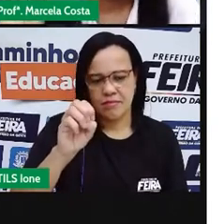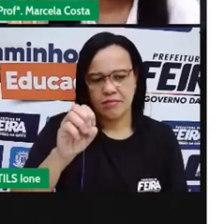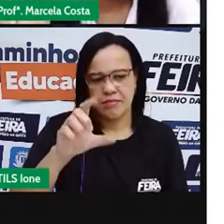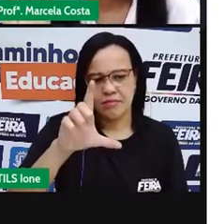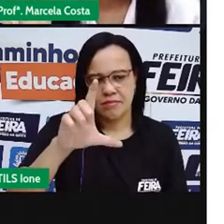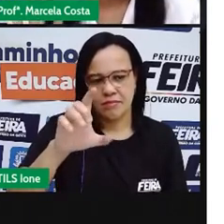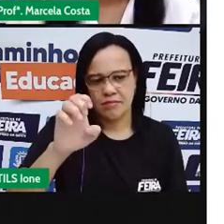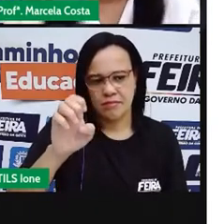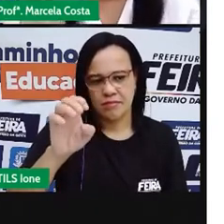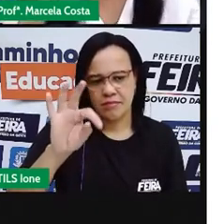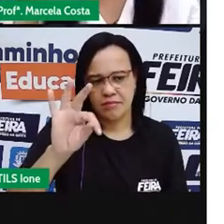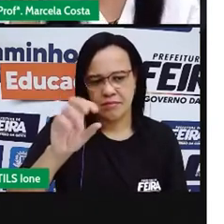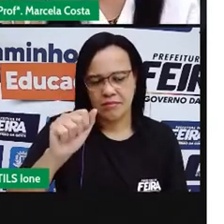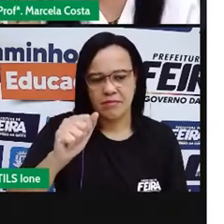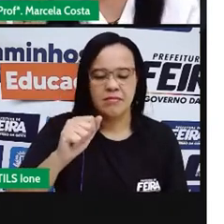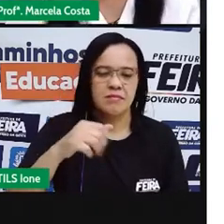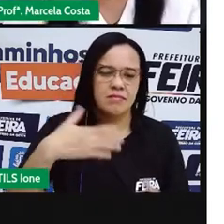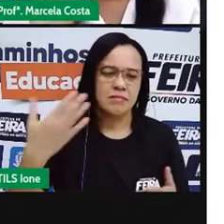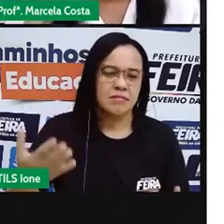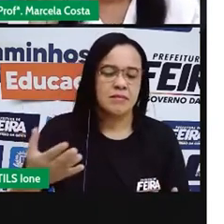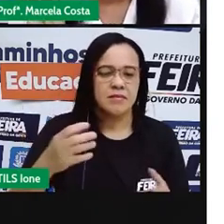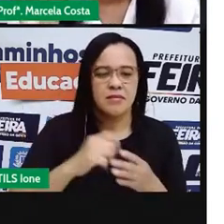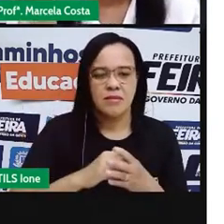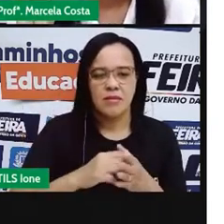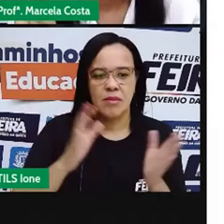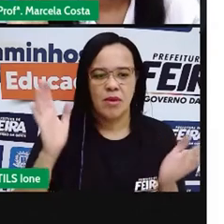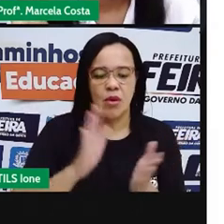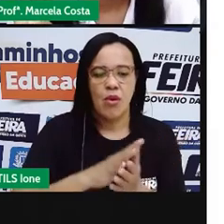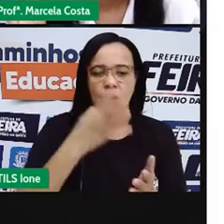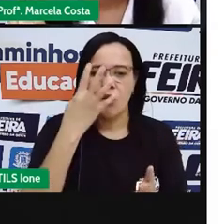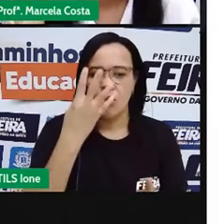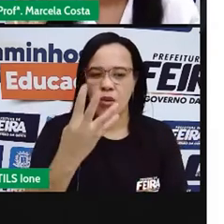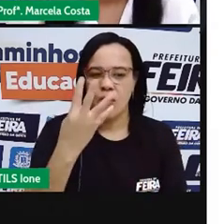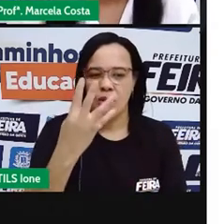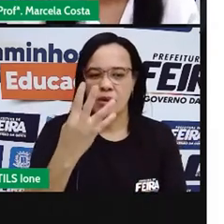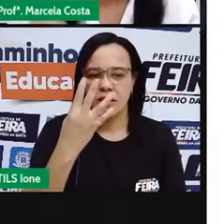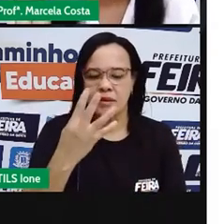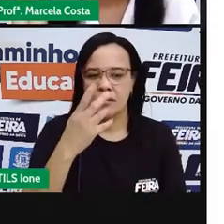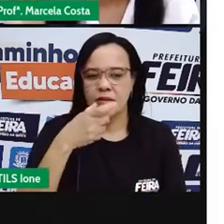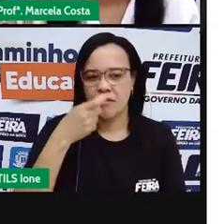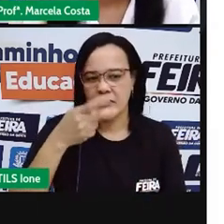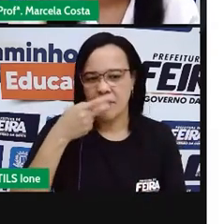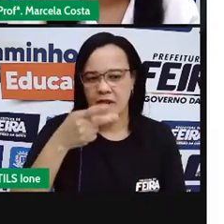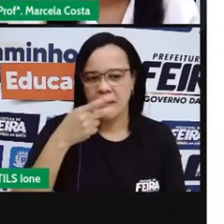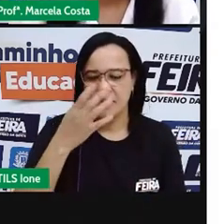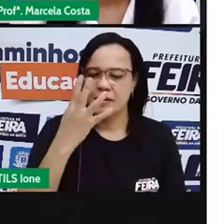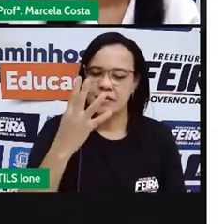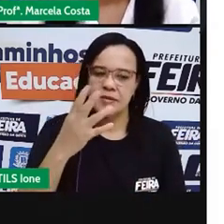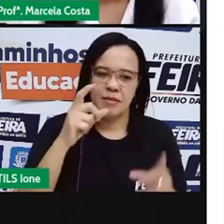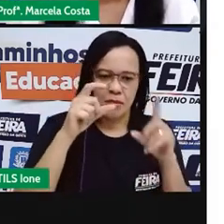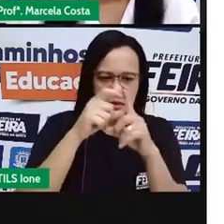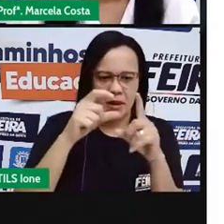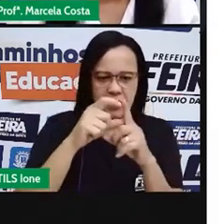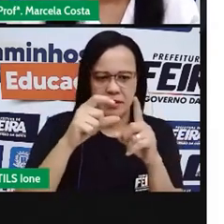Você abriu a boca quatro vezes. Borboleta.